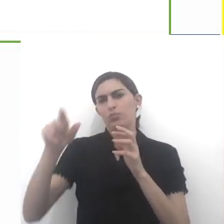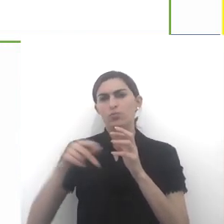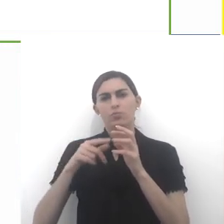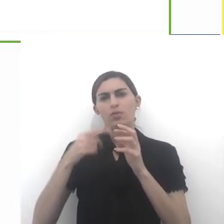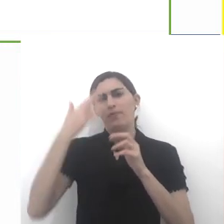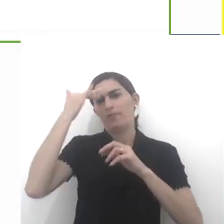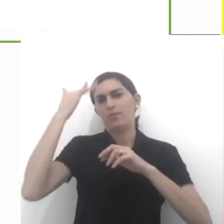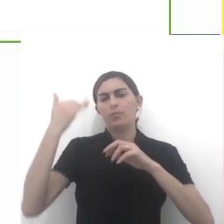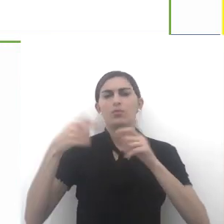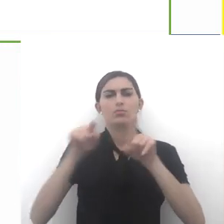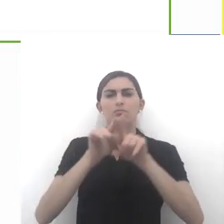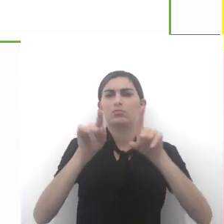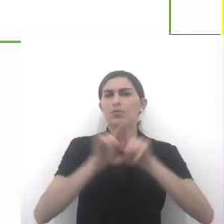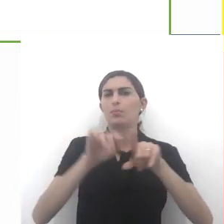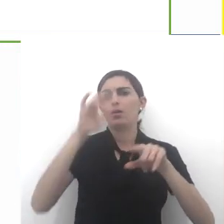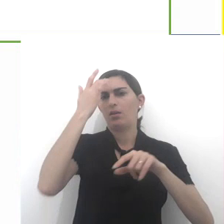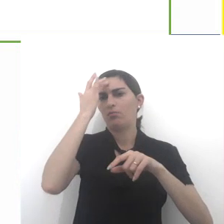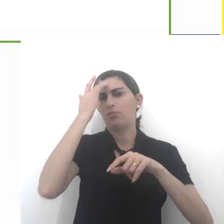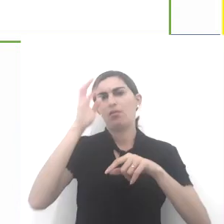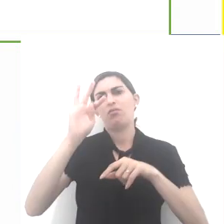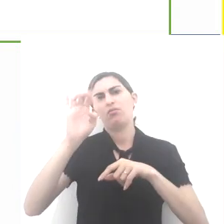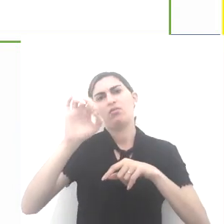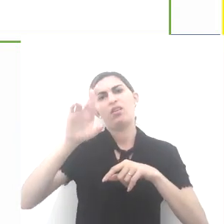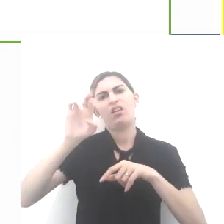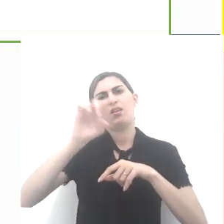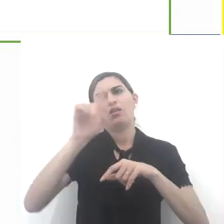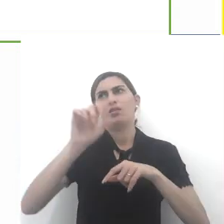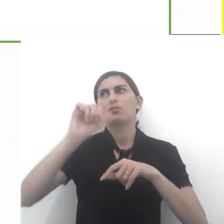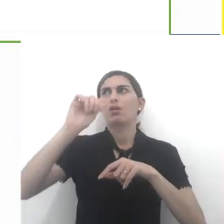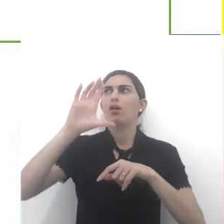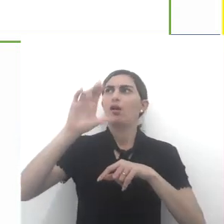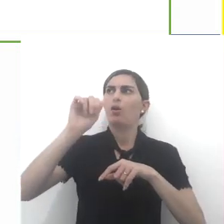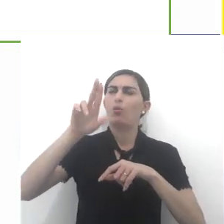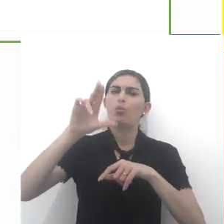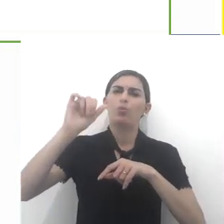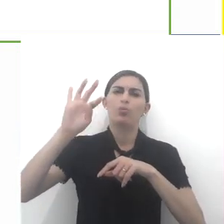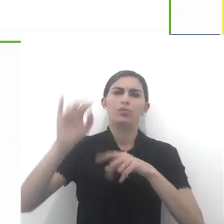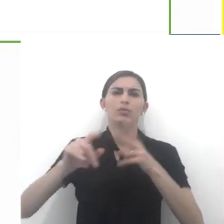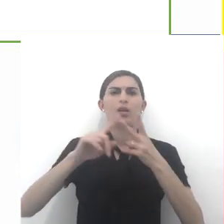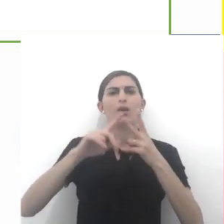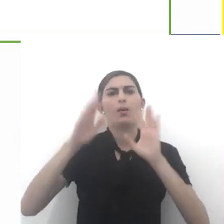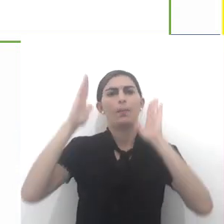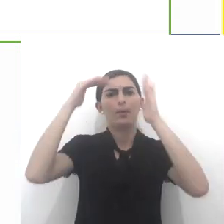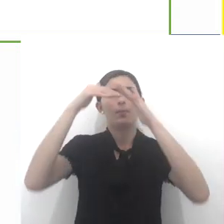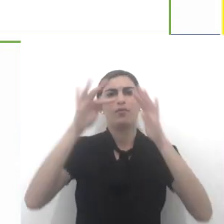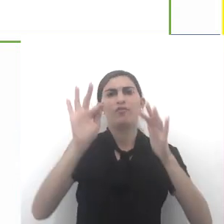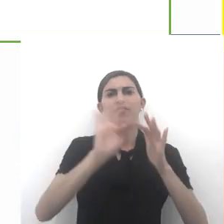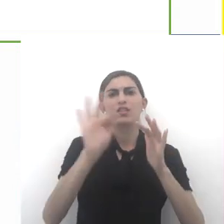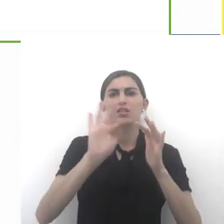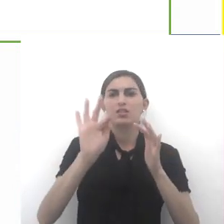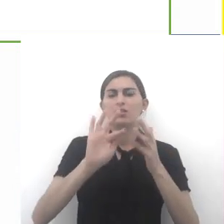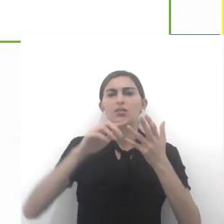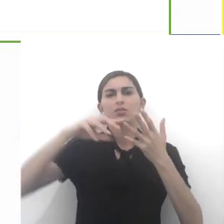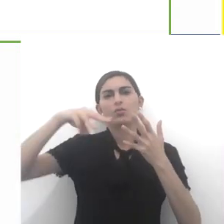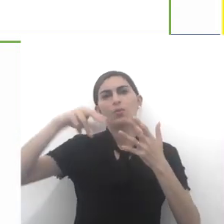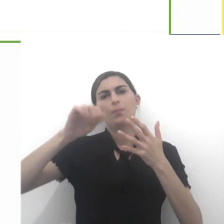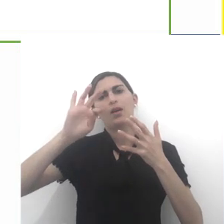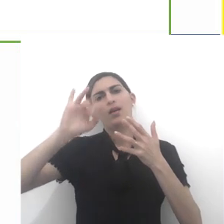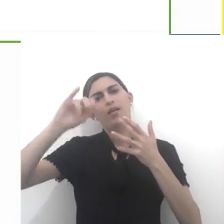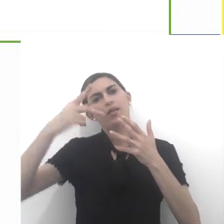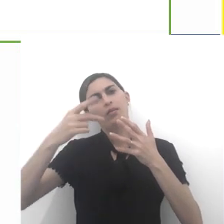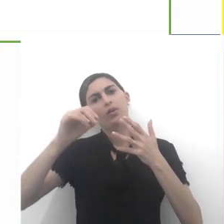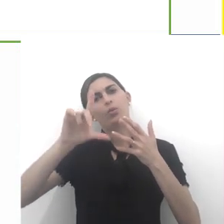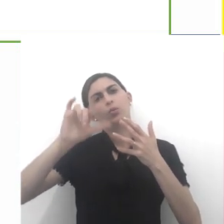catolicismo, uma famosa também da Índia, Tereza de Calcutá, o Papa Francisco, Martinho Lutero,